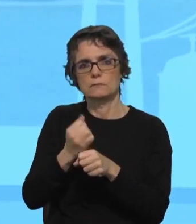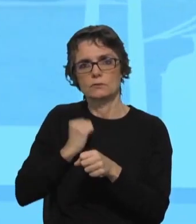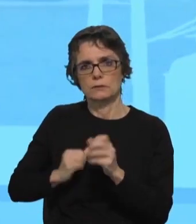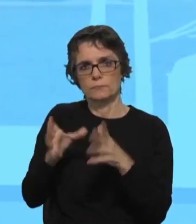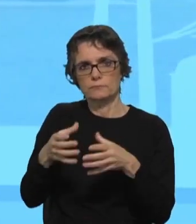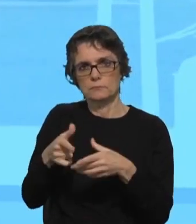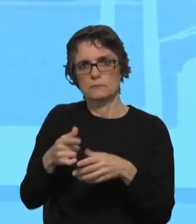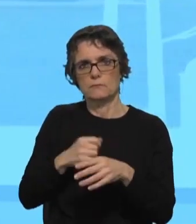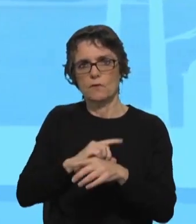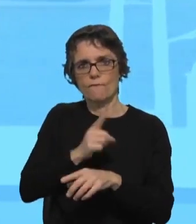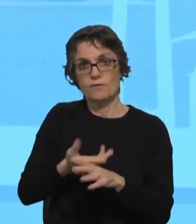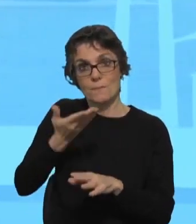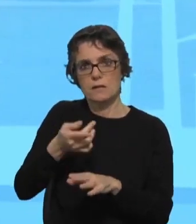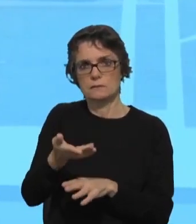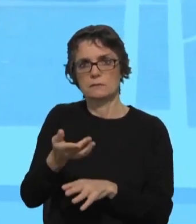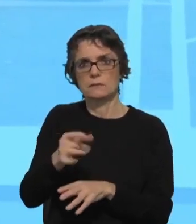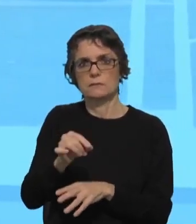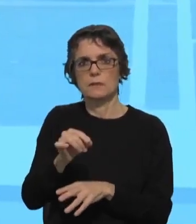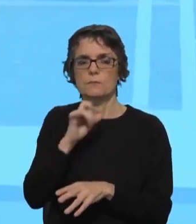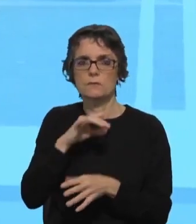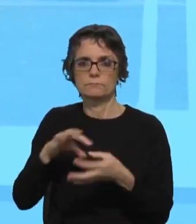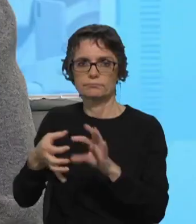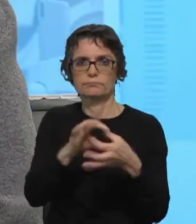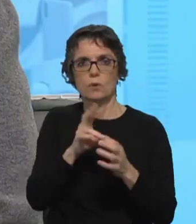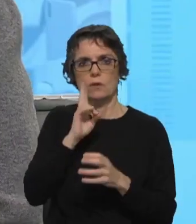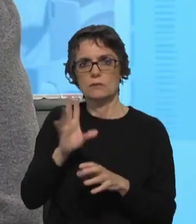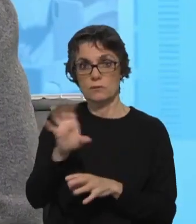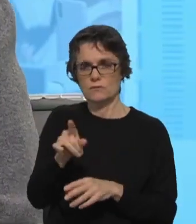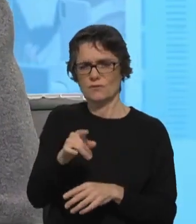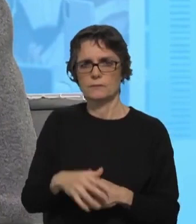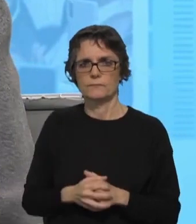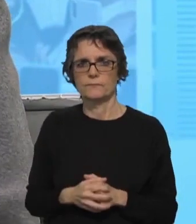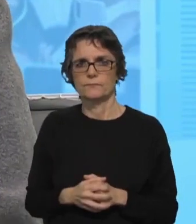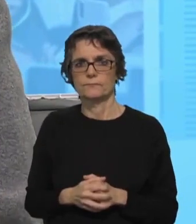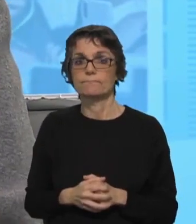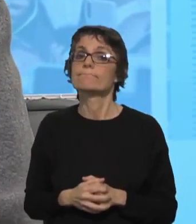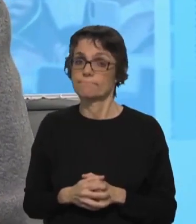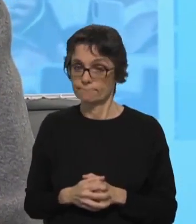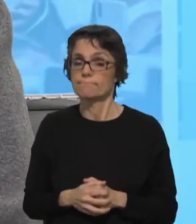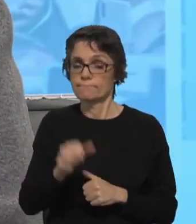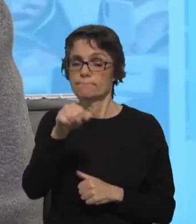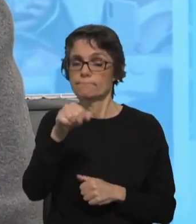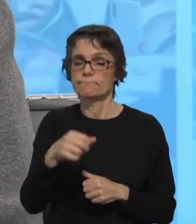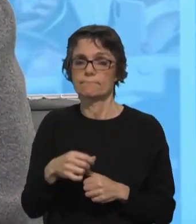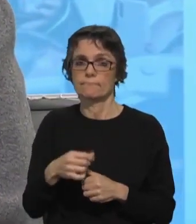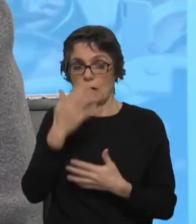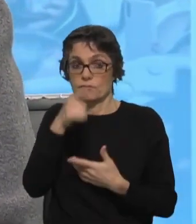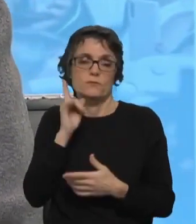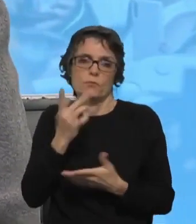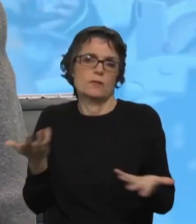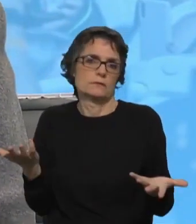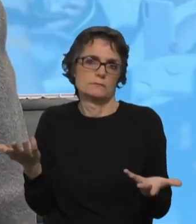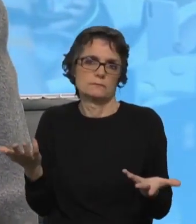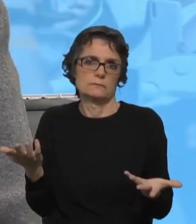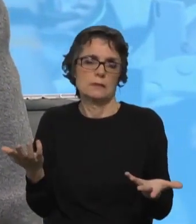robustecido e possa estar depois em articulação com a Direção Nacional. Sim, só faz sentido se for dessa forma. Eu,